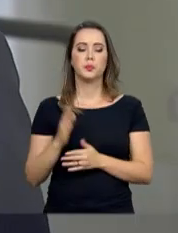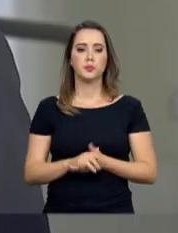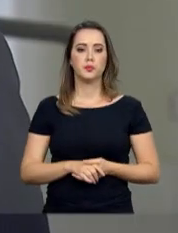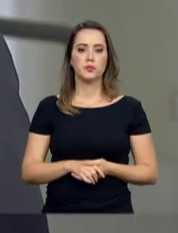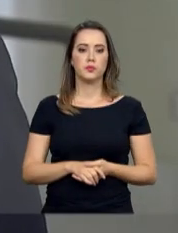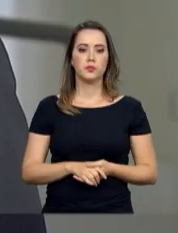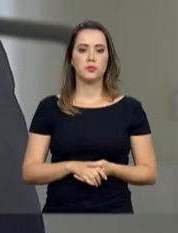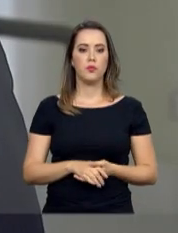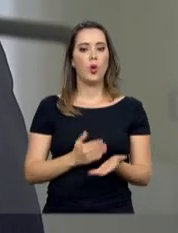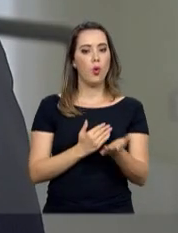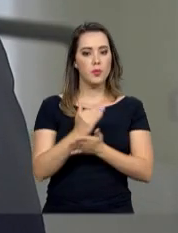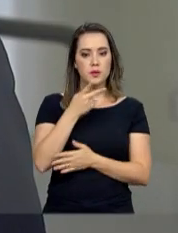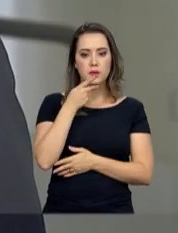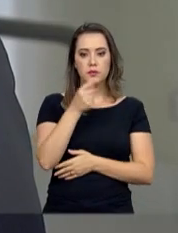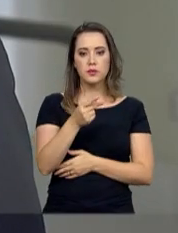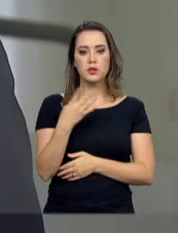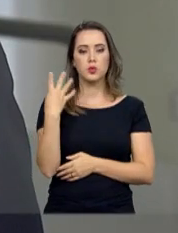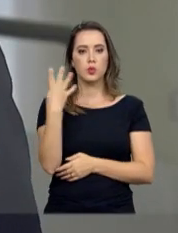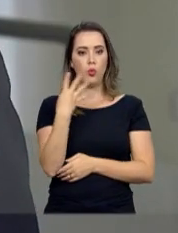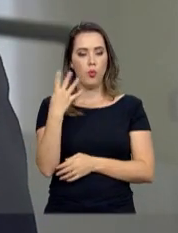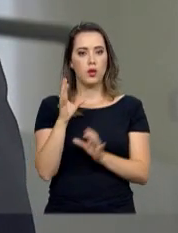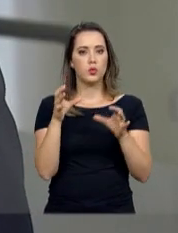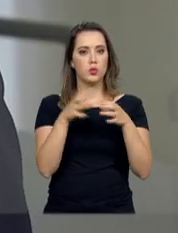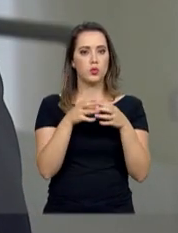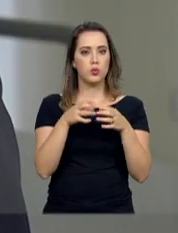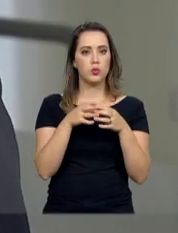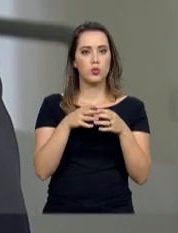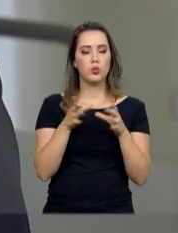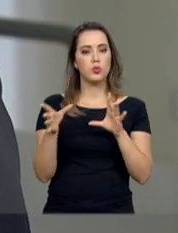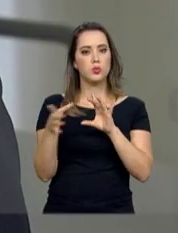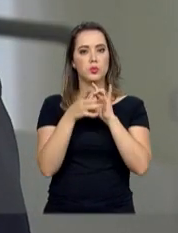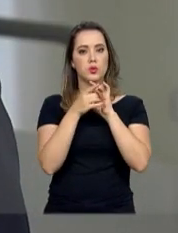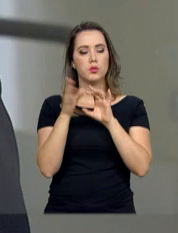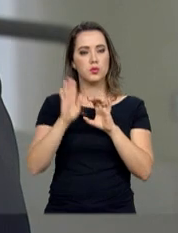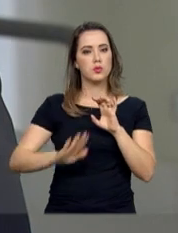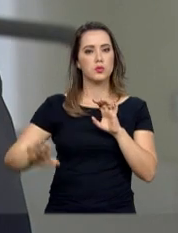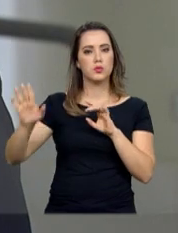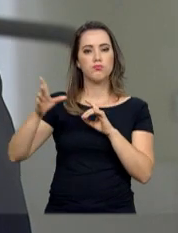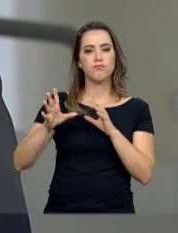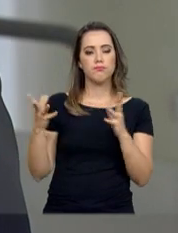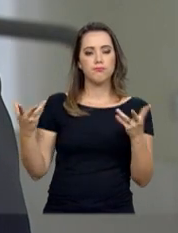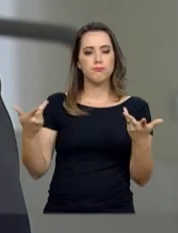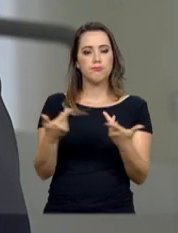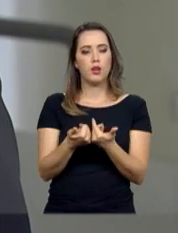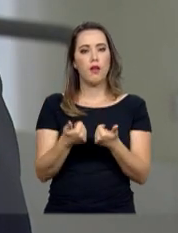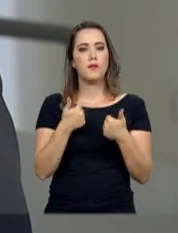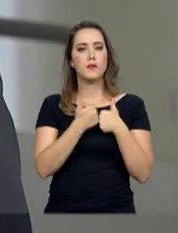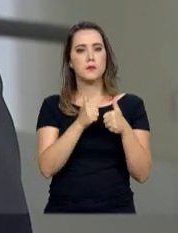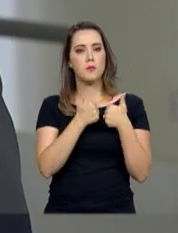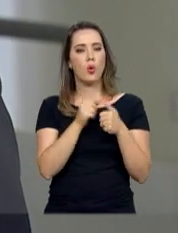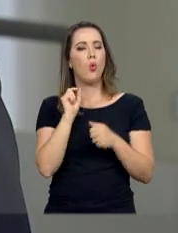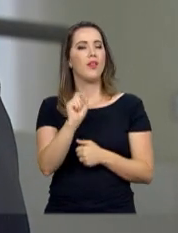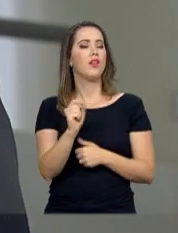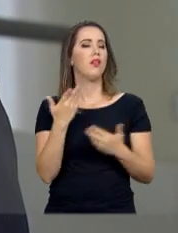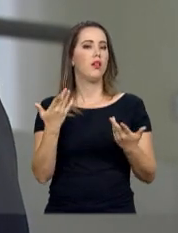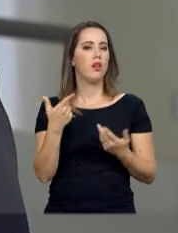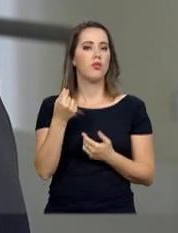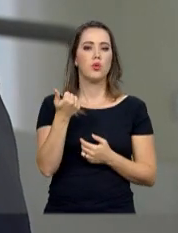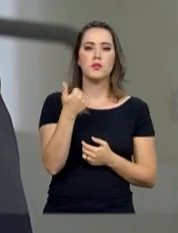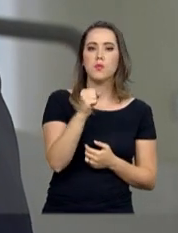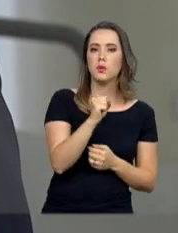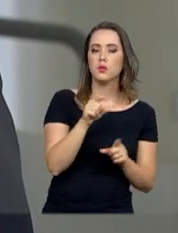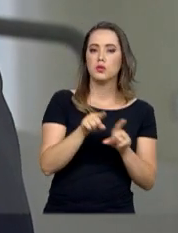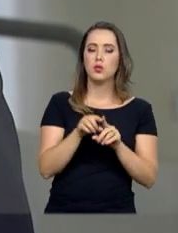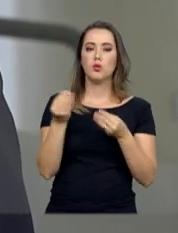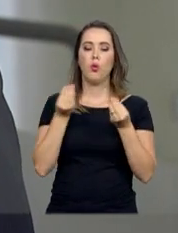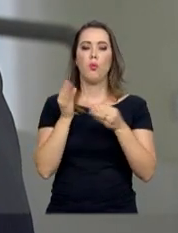Secretário, vamos começar falando da quarta edição do Pacto pela Infraestrutura Nacional e Eficiência Logística. O que é o painel 2018 e